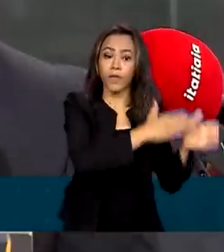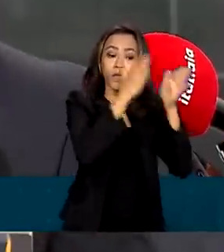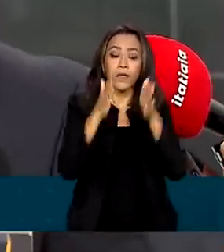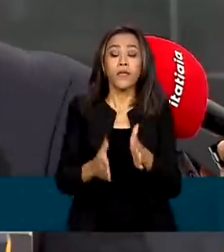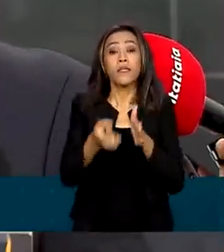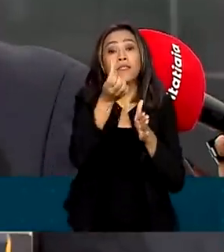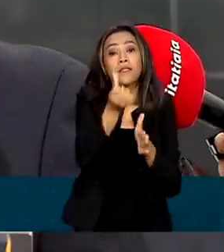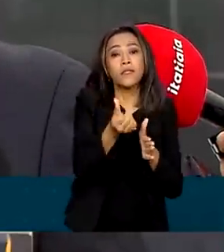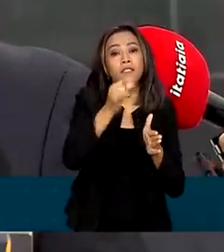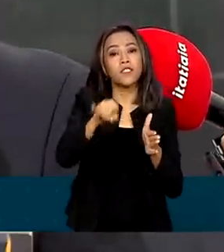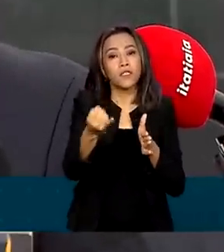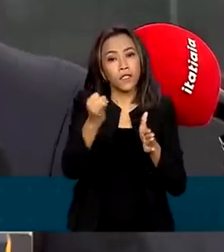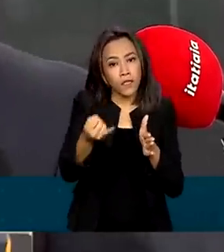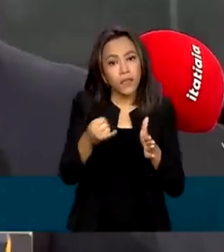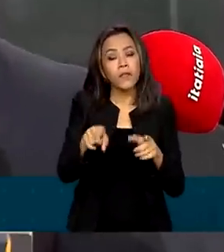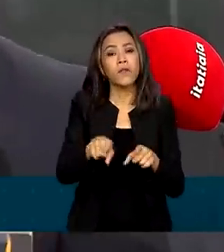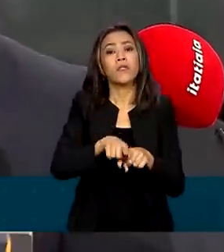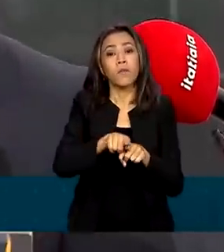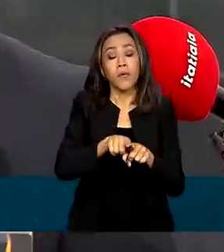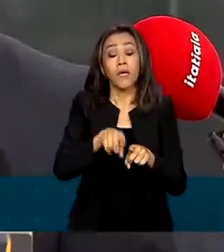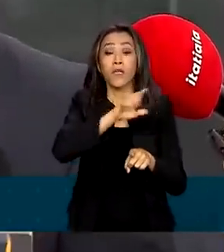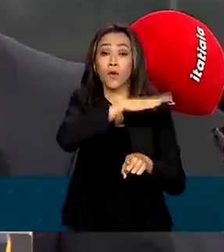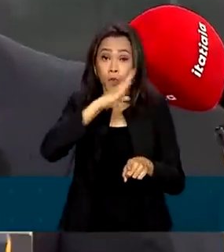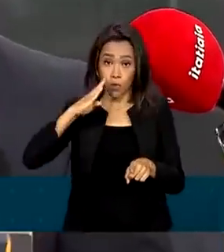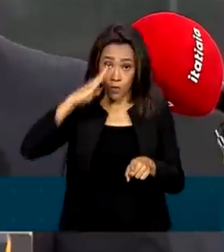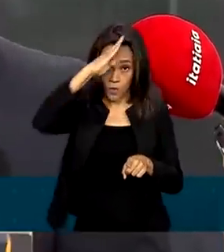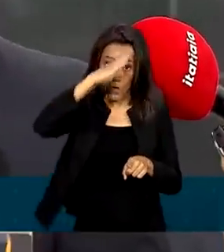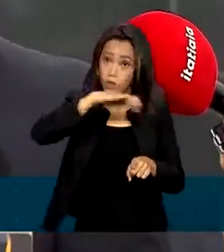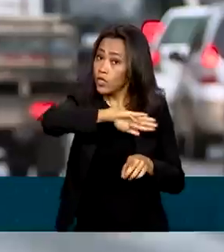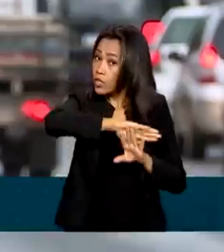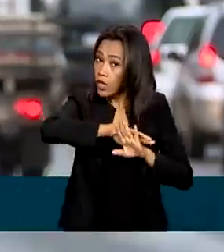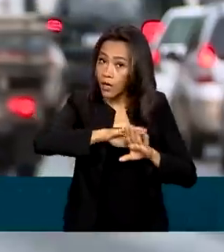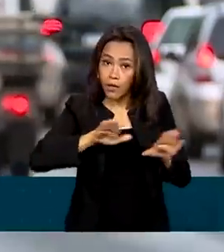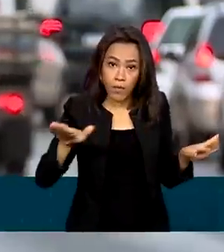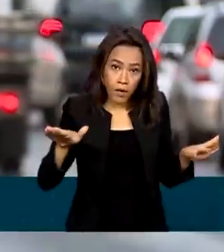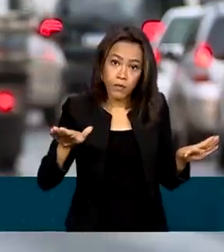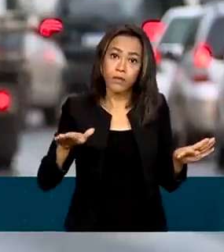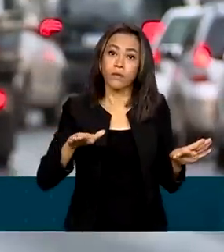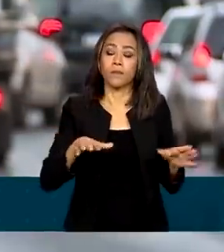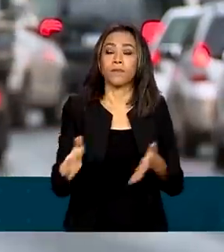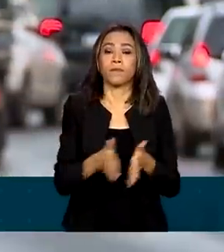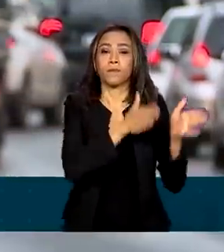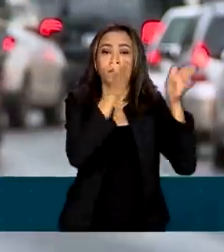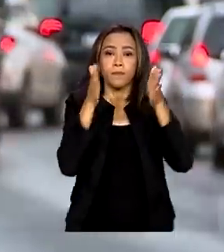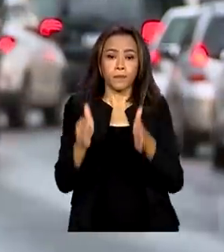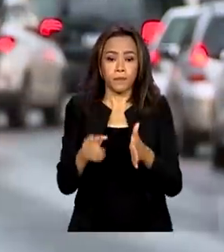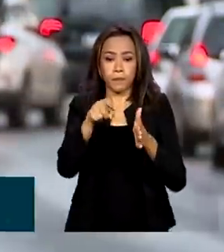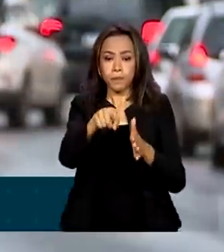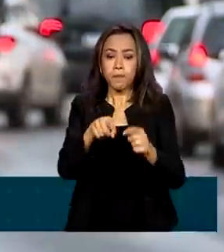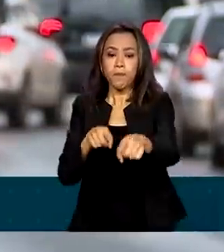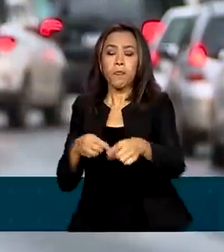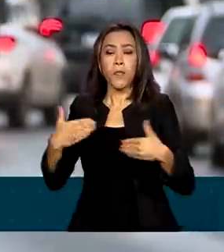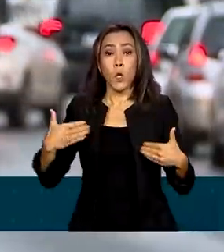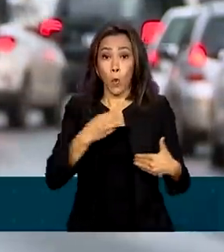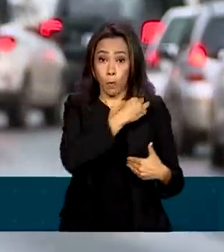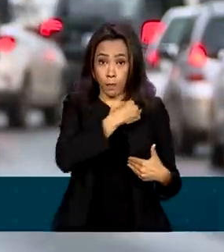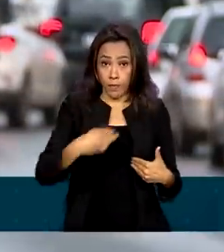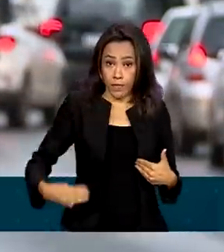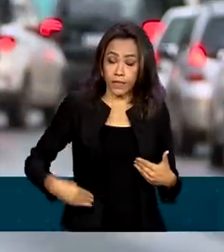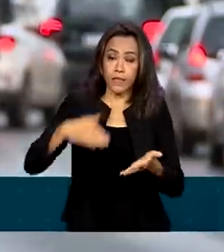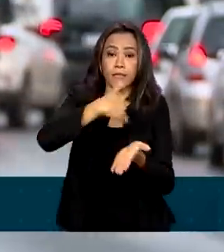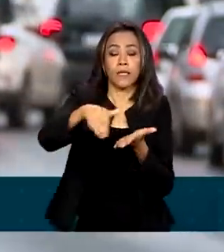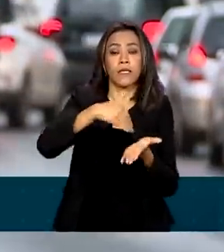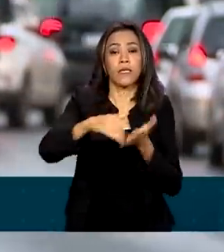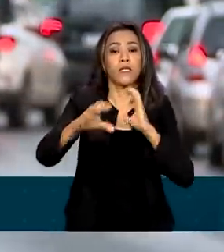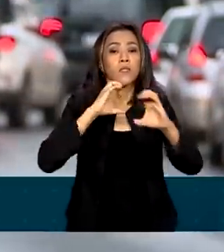porque o mandato do Bolsonaro também já tinha terminado. Segundo o ministro da Secretaria de Comunicação Social, as